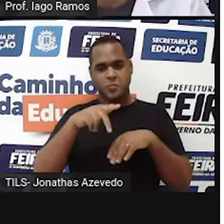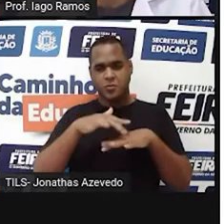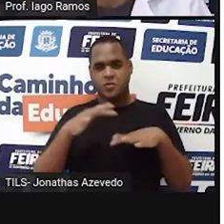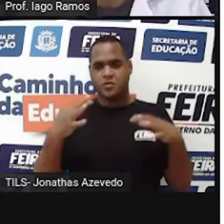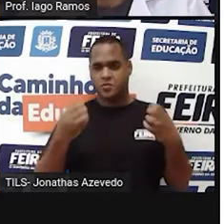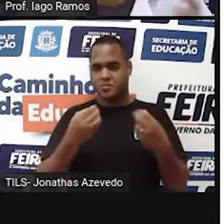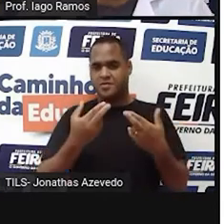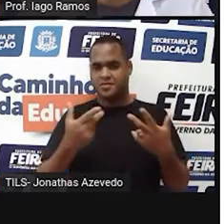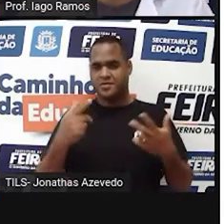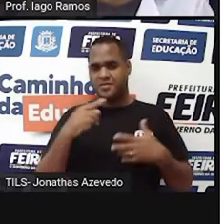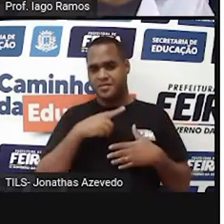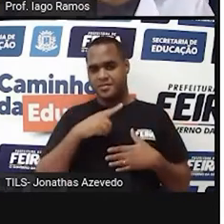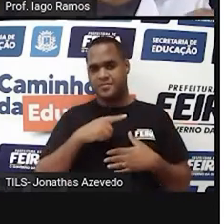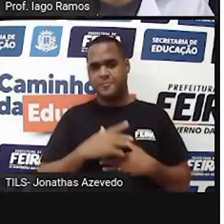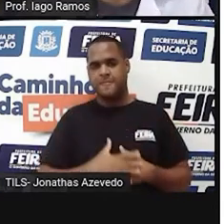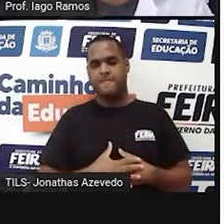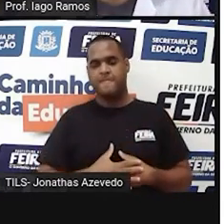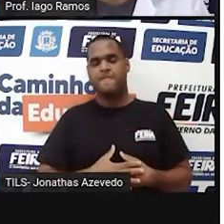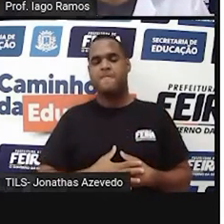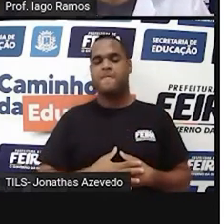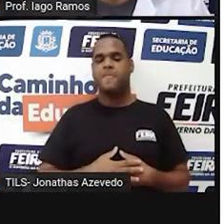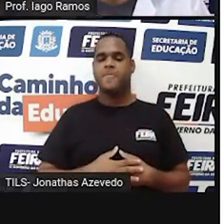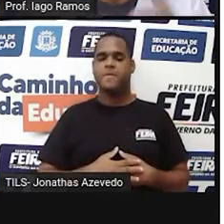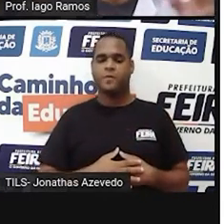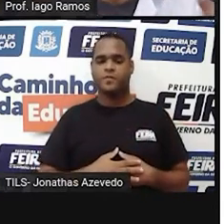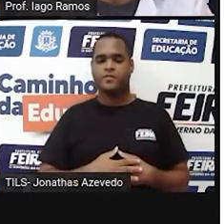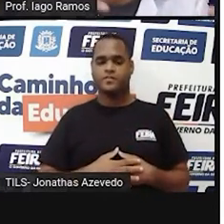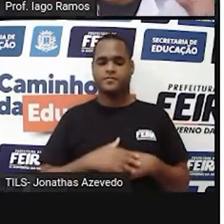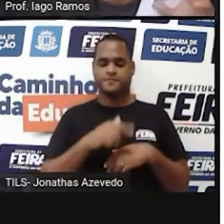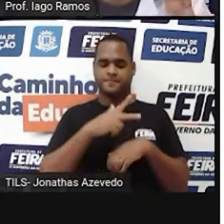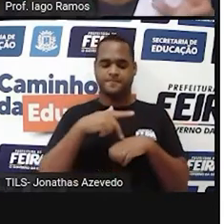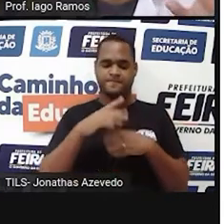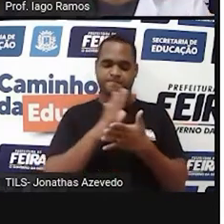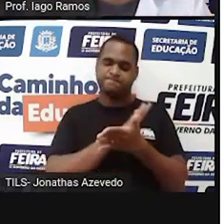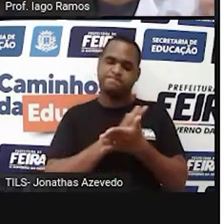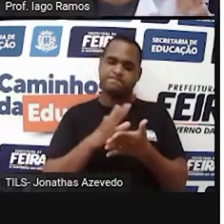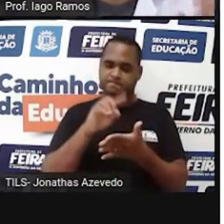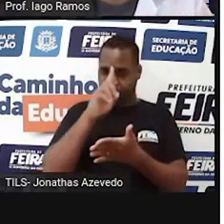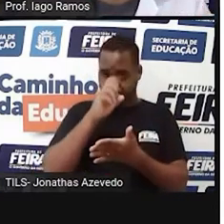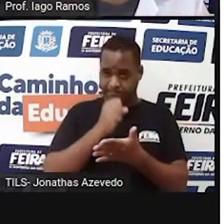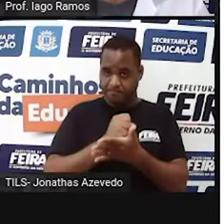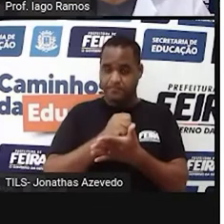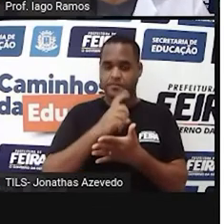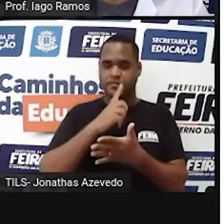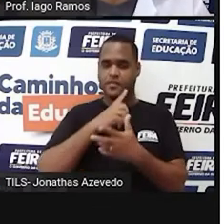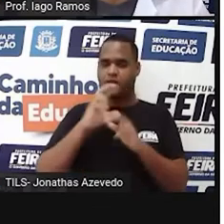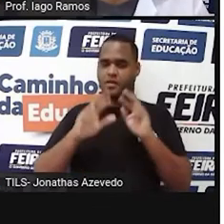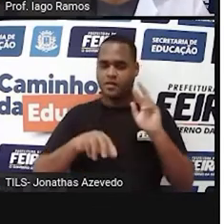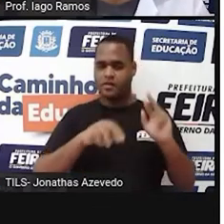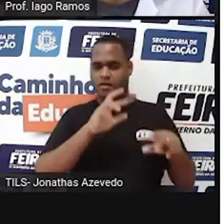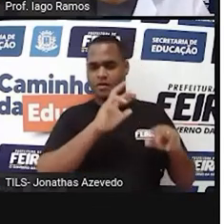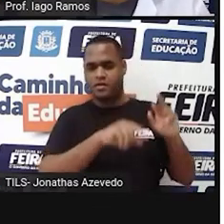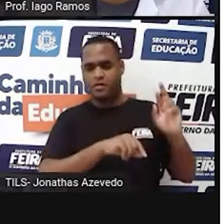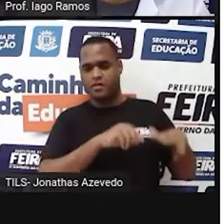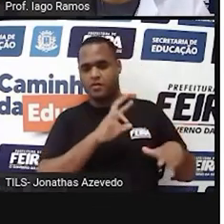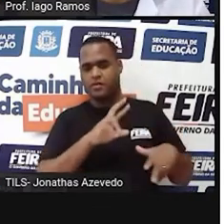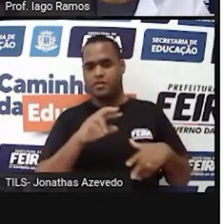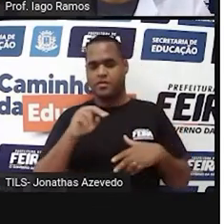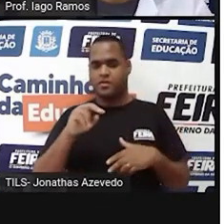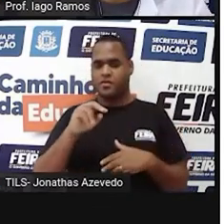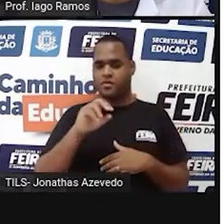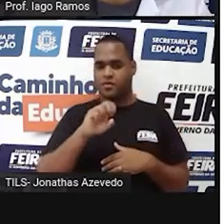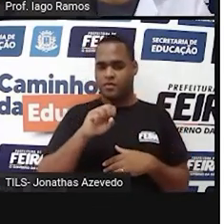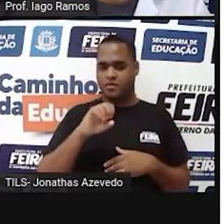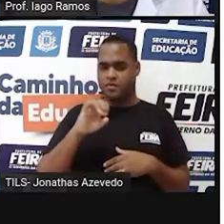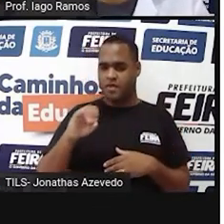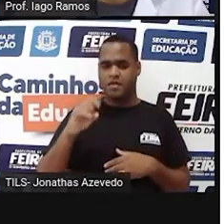inteiro. Claro que alguns países, né? Decidem ali escolher por uma unidade de medida diferente.